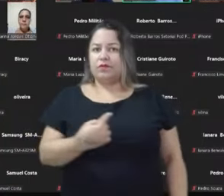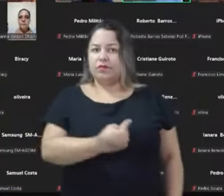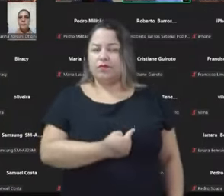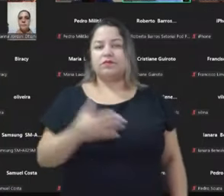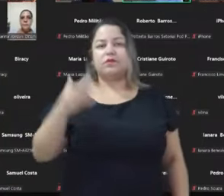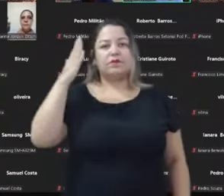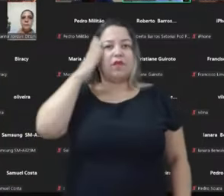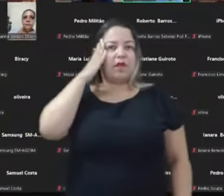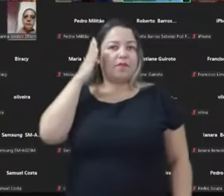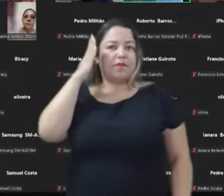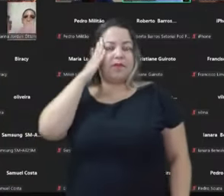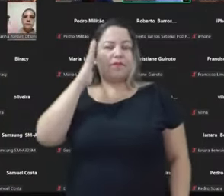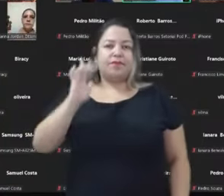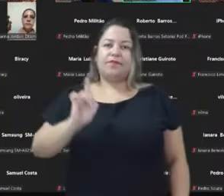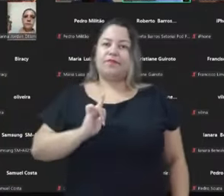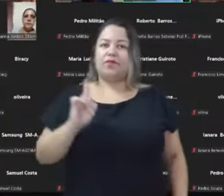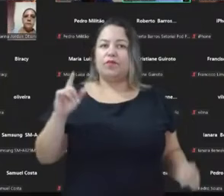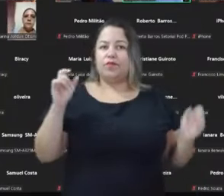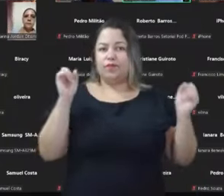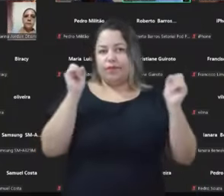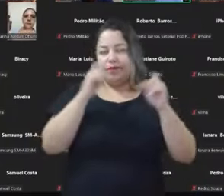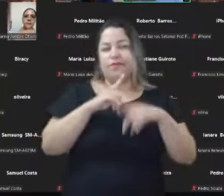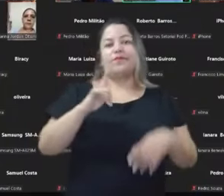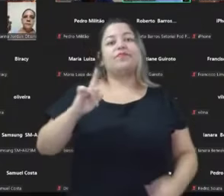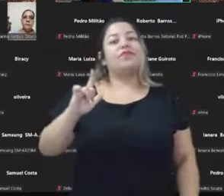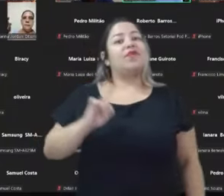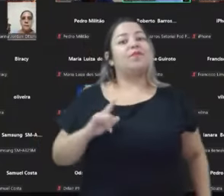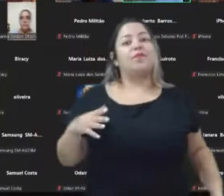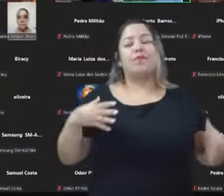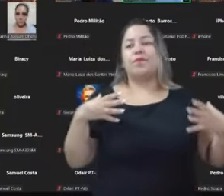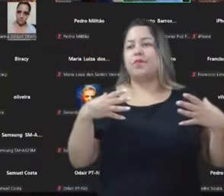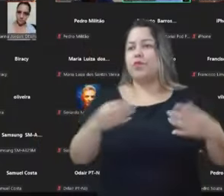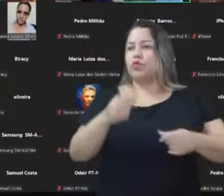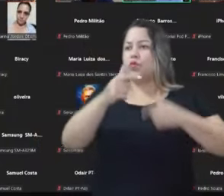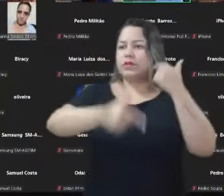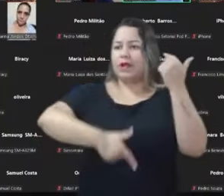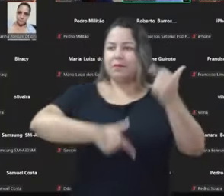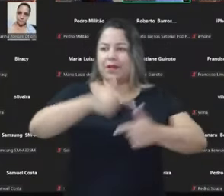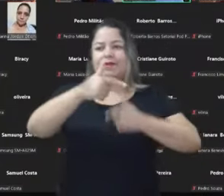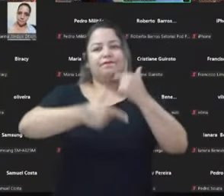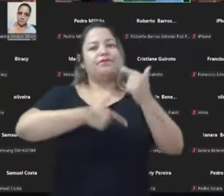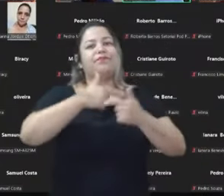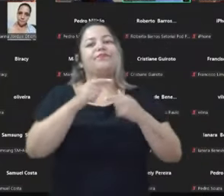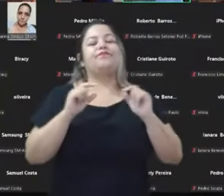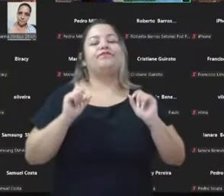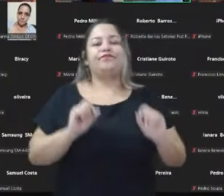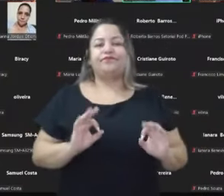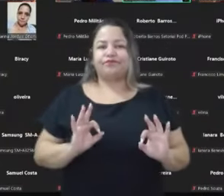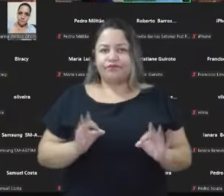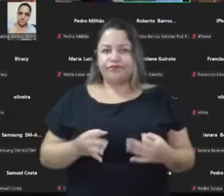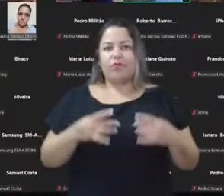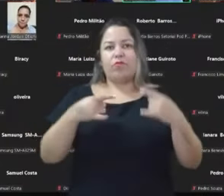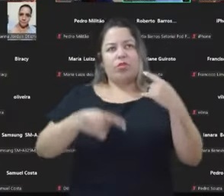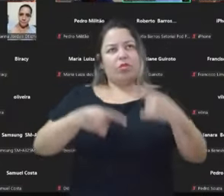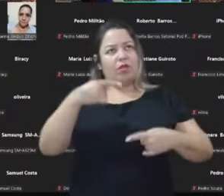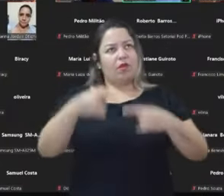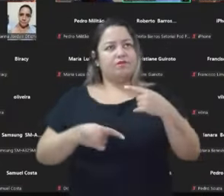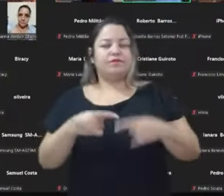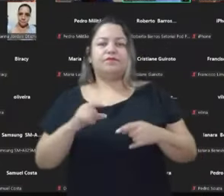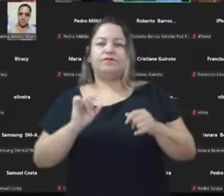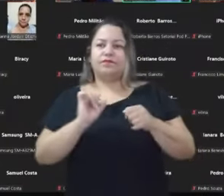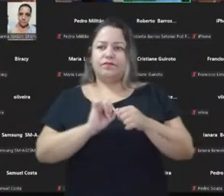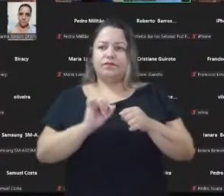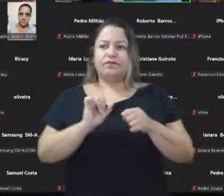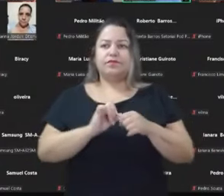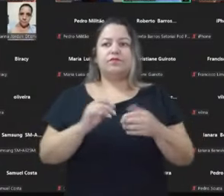Sabemos que temos dificuldades ainda, que temos muito que caminhar. E que, com certeza, nesse debate que vocês vão fazer aí,